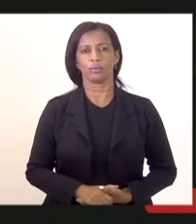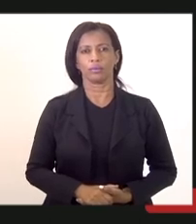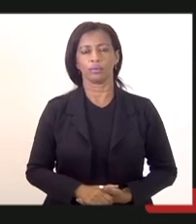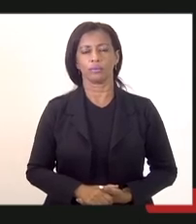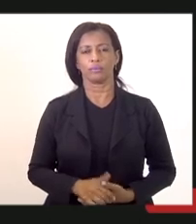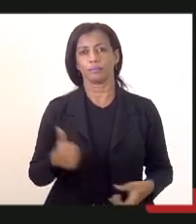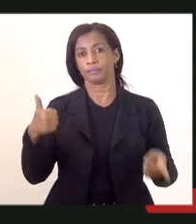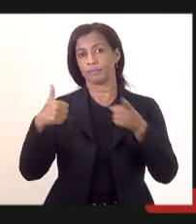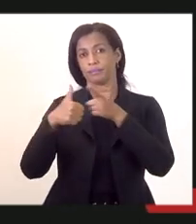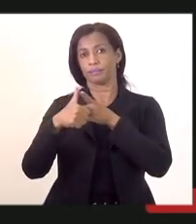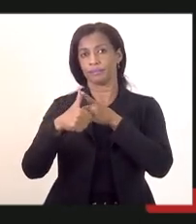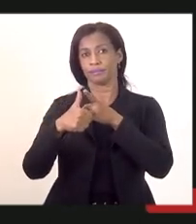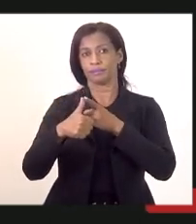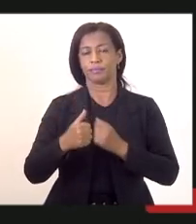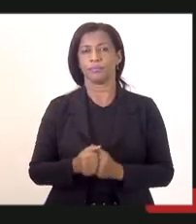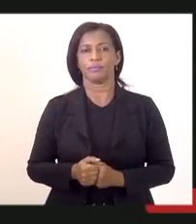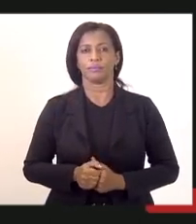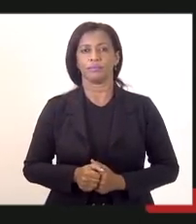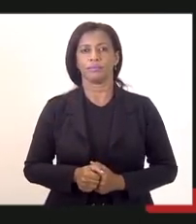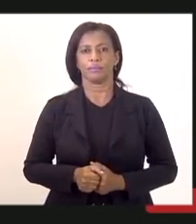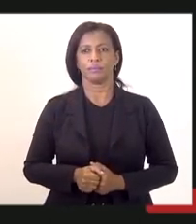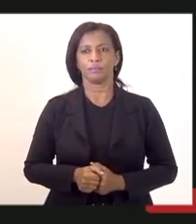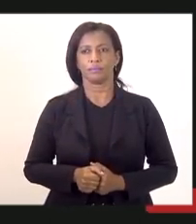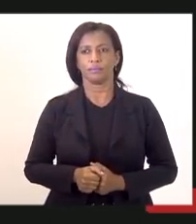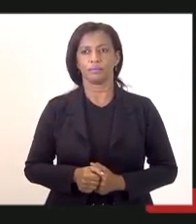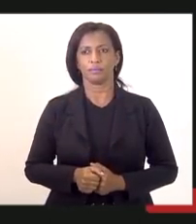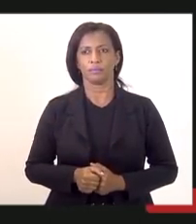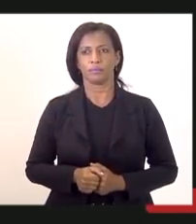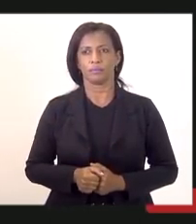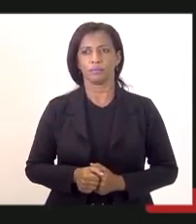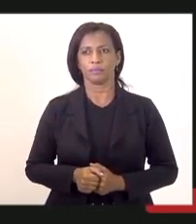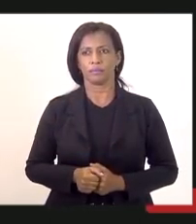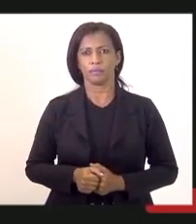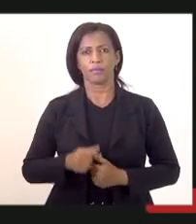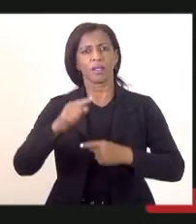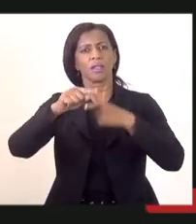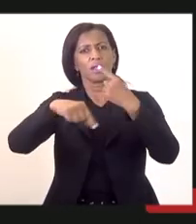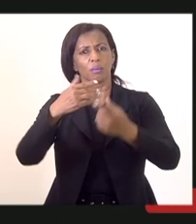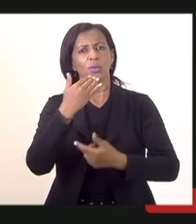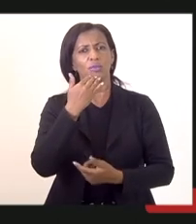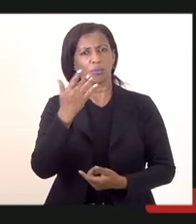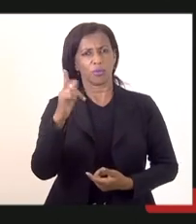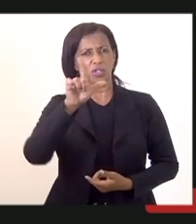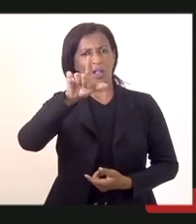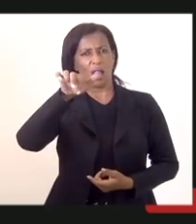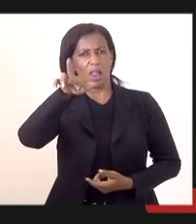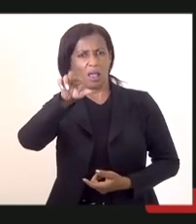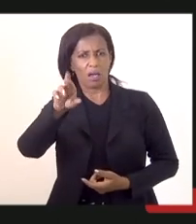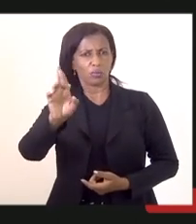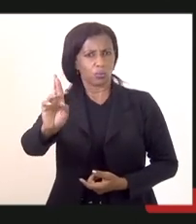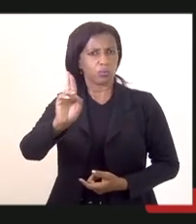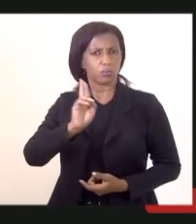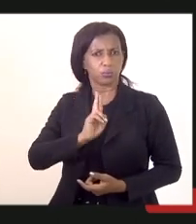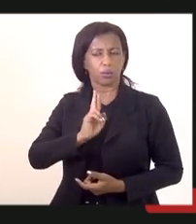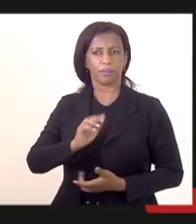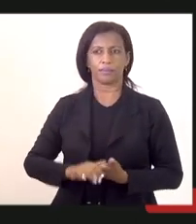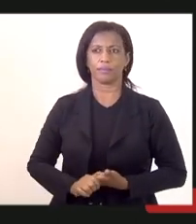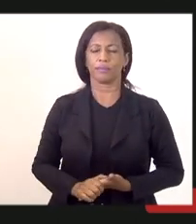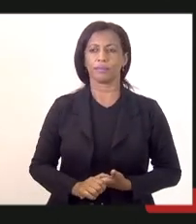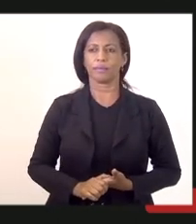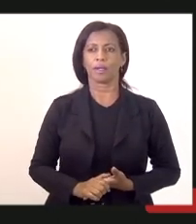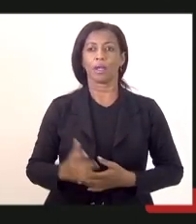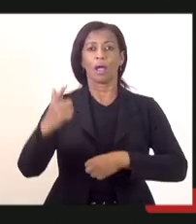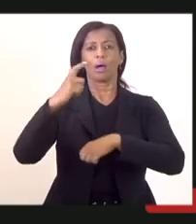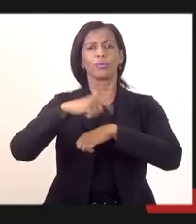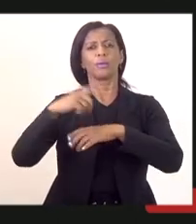Primeiro, com relação, depois eu vou pedir para o Leandro Monteiro responder, ao tempo que houve